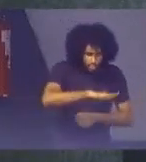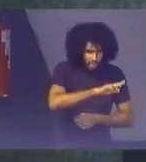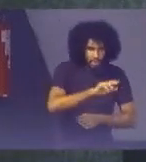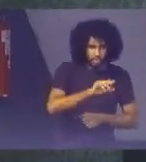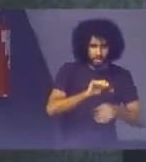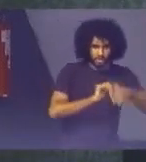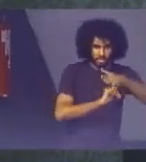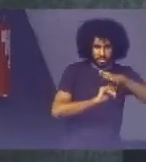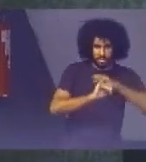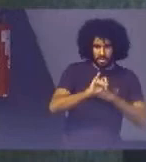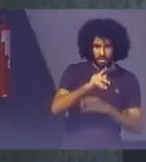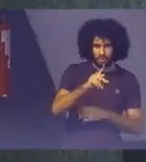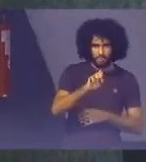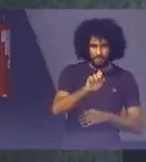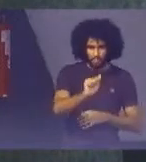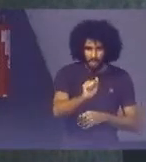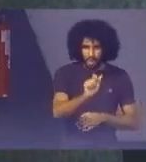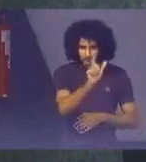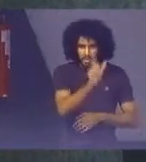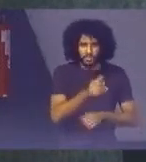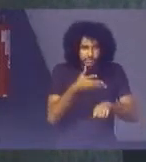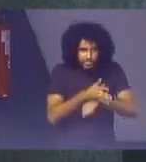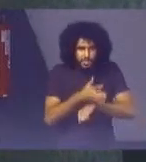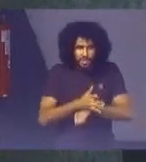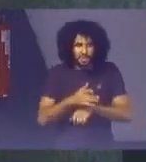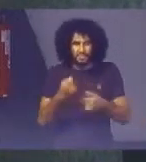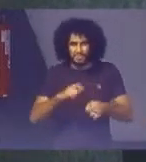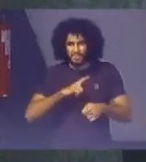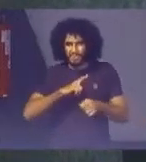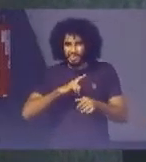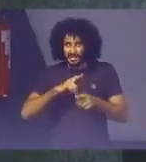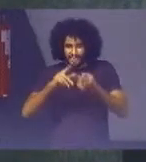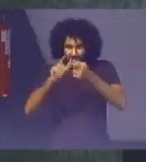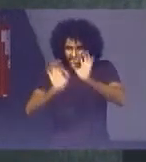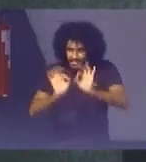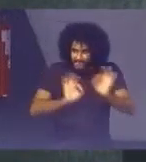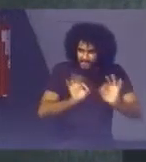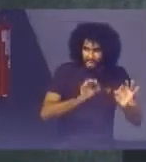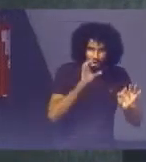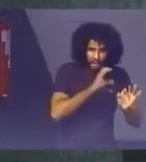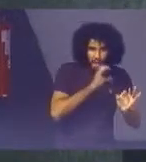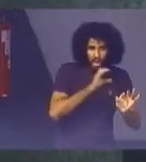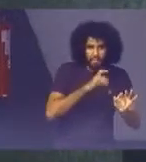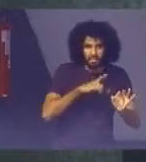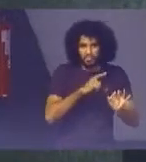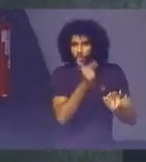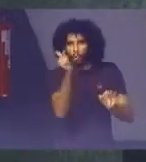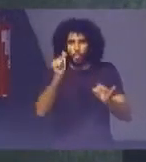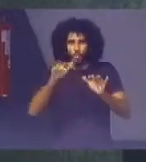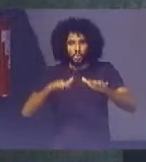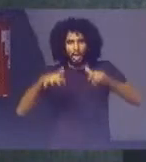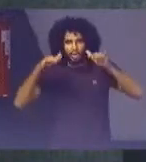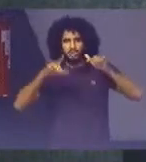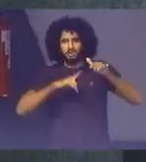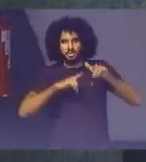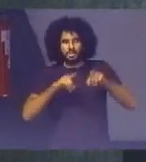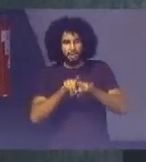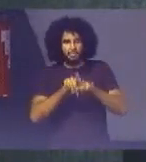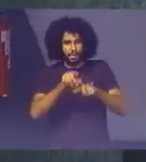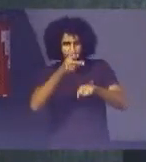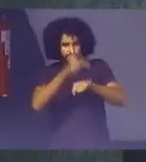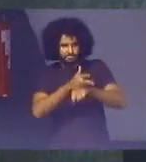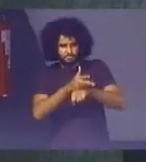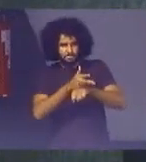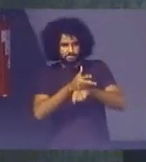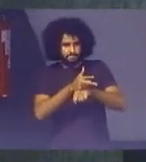Pudessem participar Tivemos Que ter um plano B Num outro auditório E colocamos Videoconferência Para as pessoas Poderem